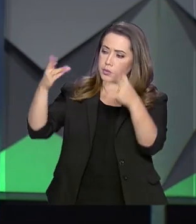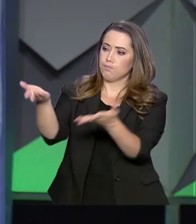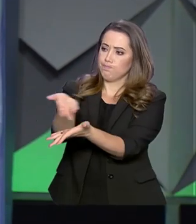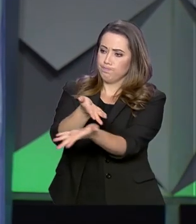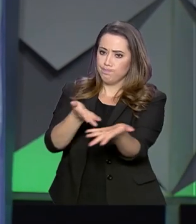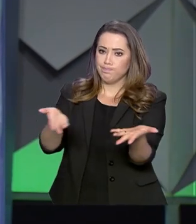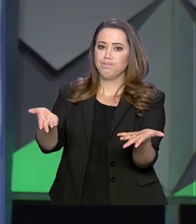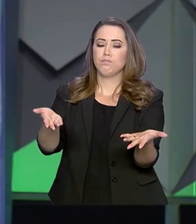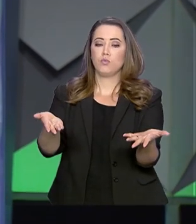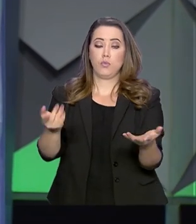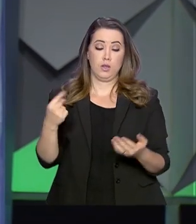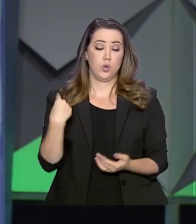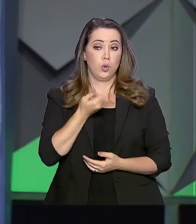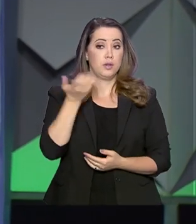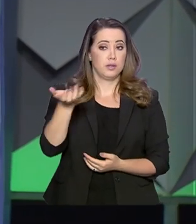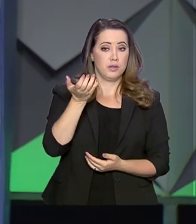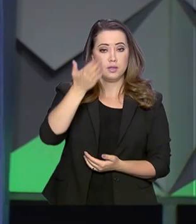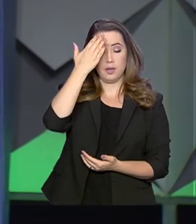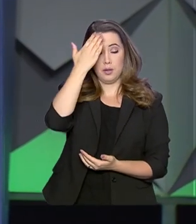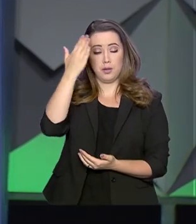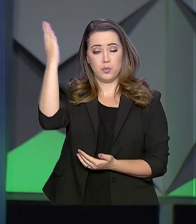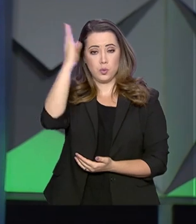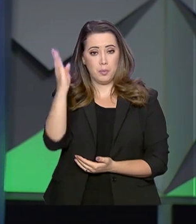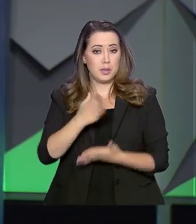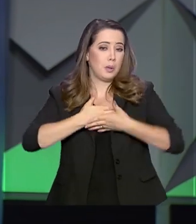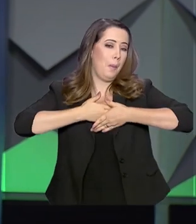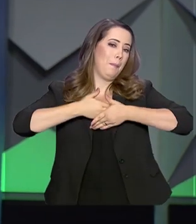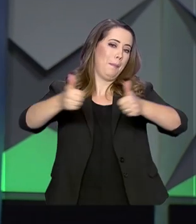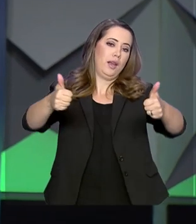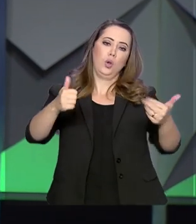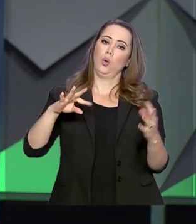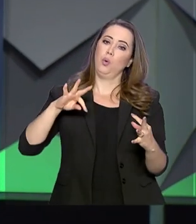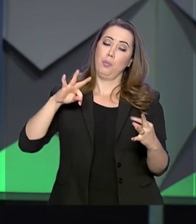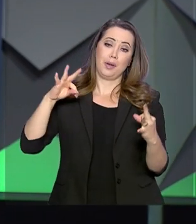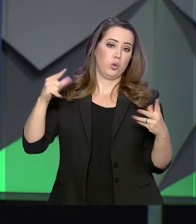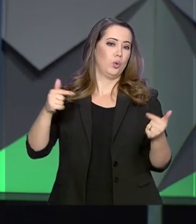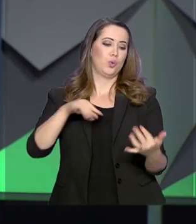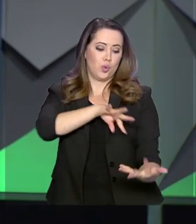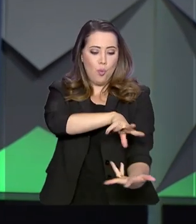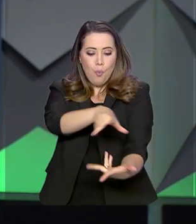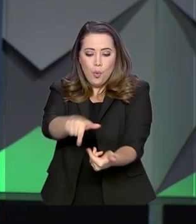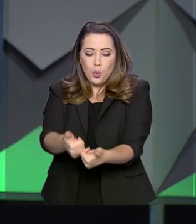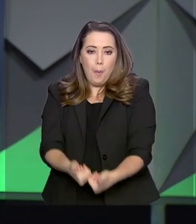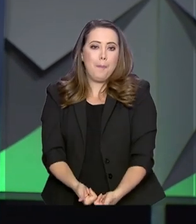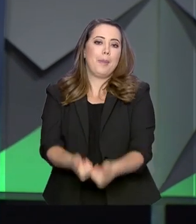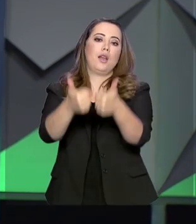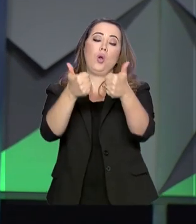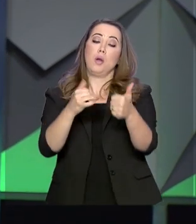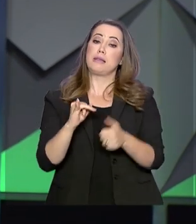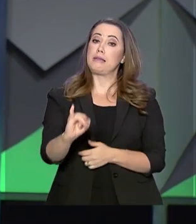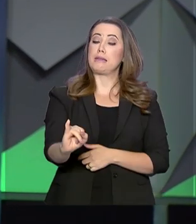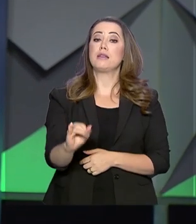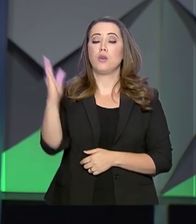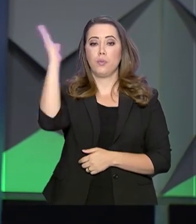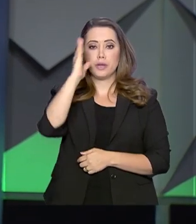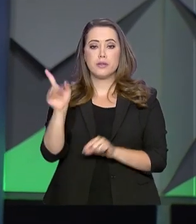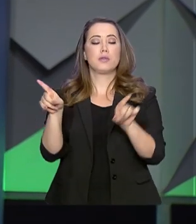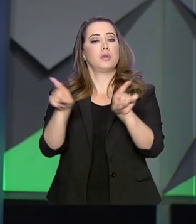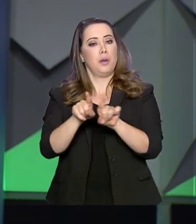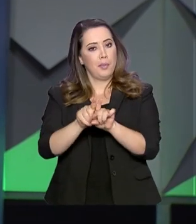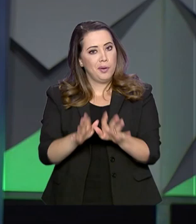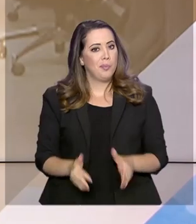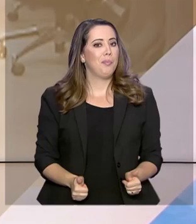porque nós queremos um Brasil melhor para todos. E o mundo estará muito melhor se o Brasil também